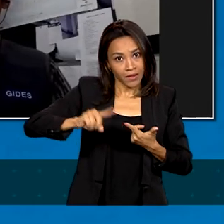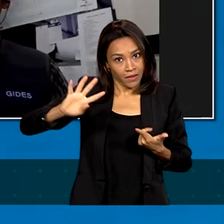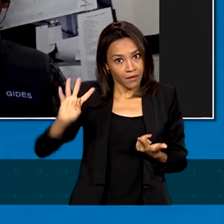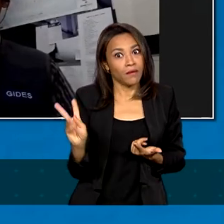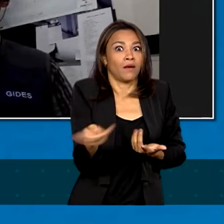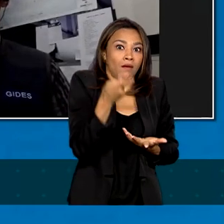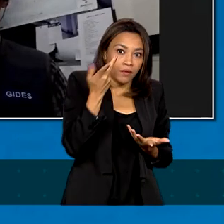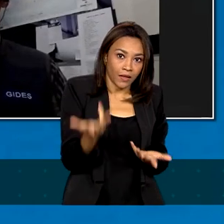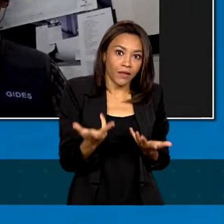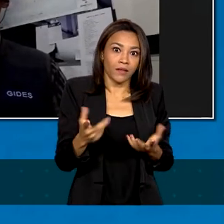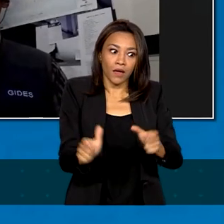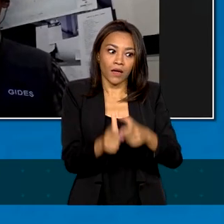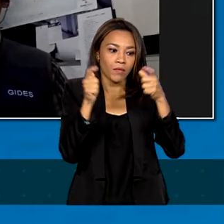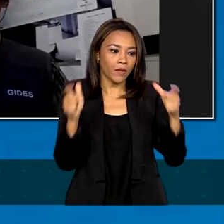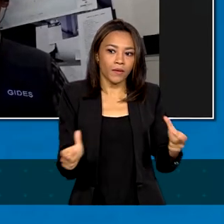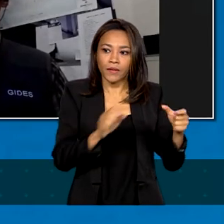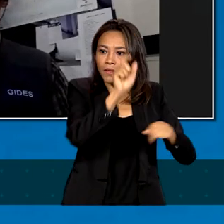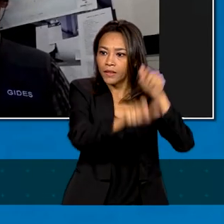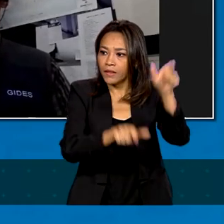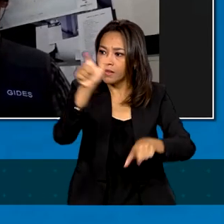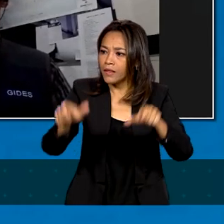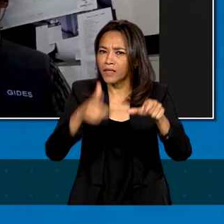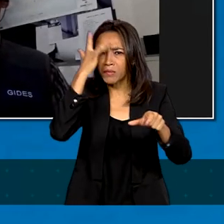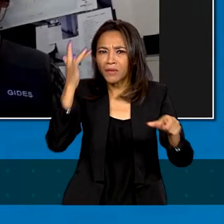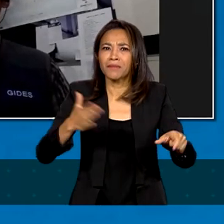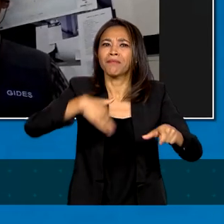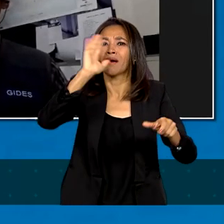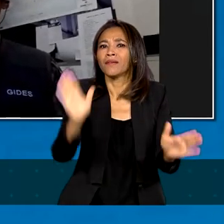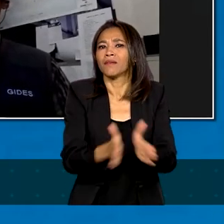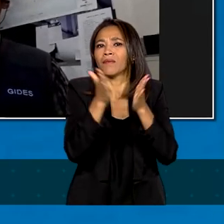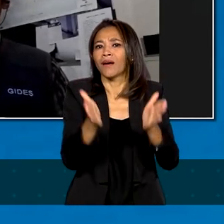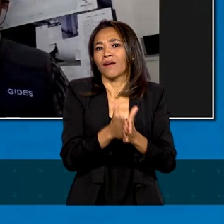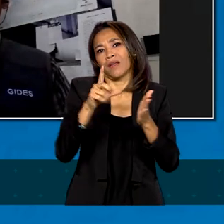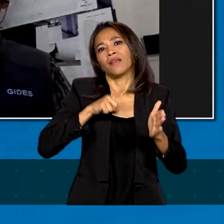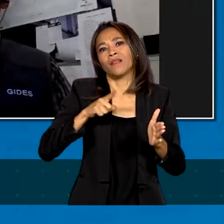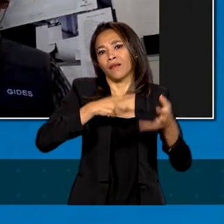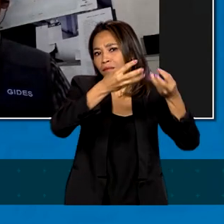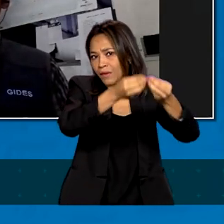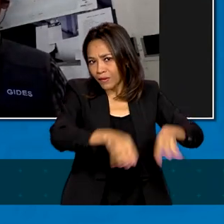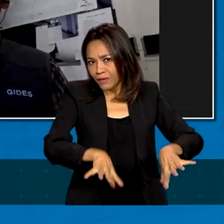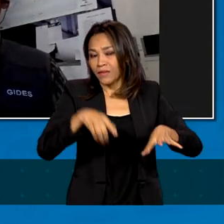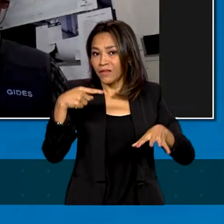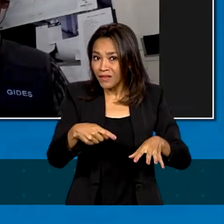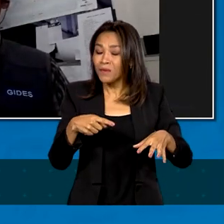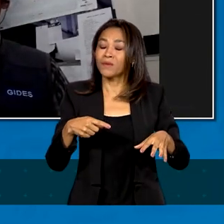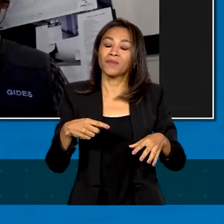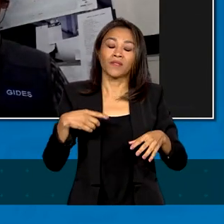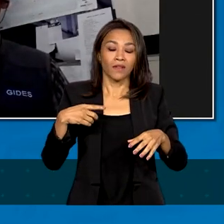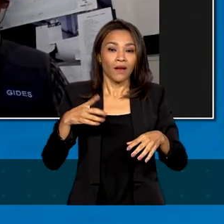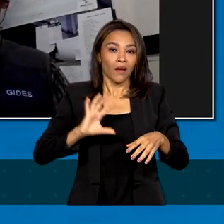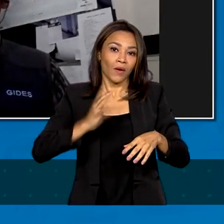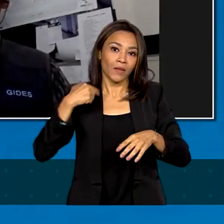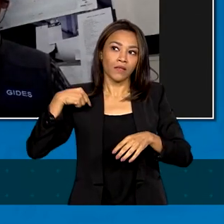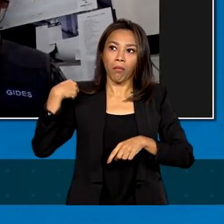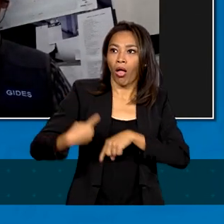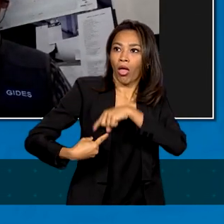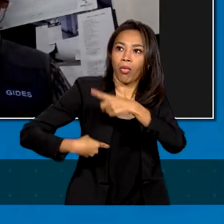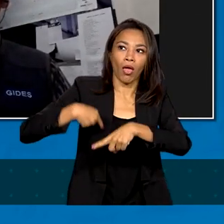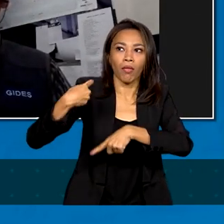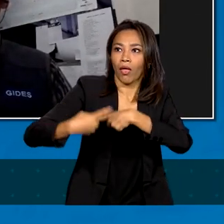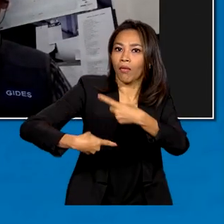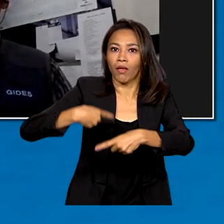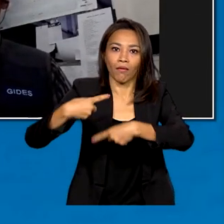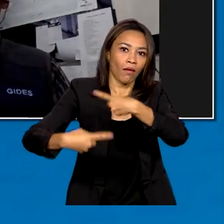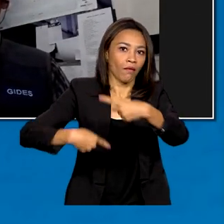maioria das vezes a população mais carente é mais afetada. Isso gera um ciclo realmente que deve ser cada vez